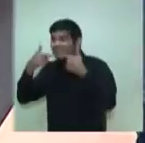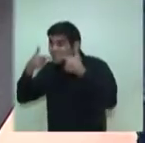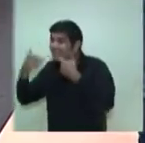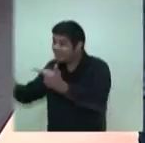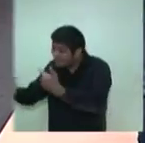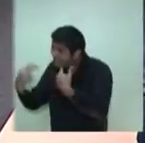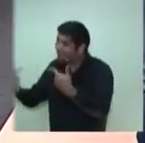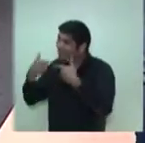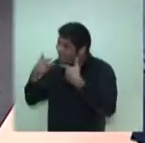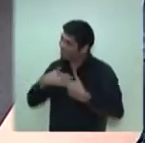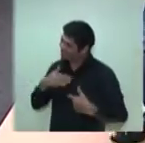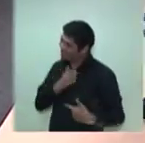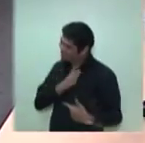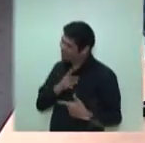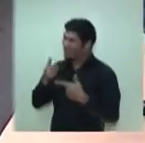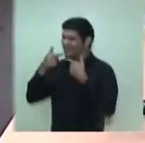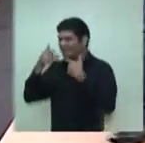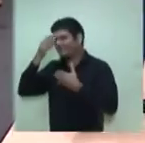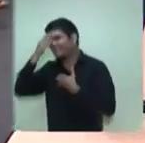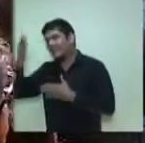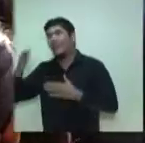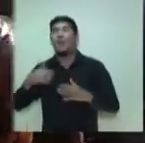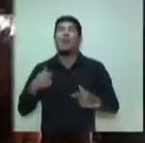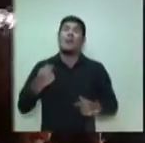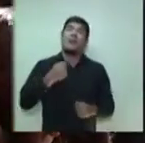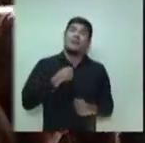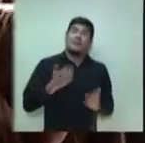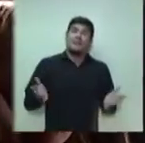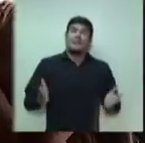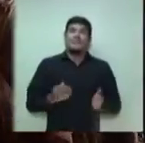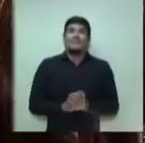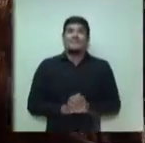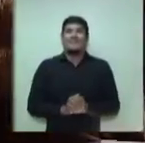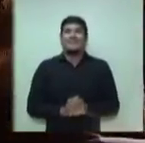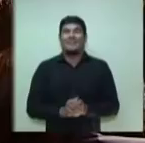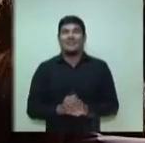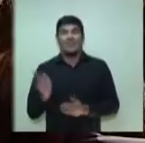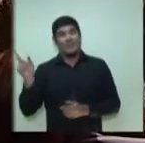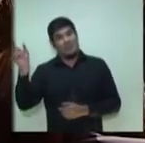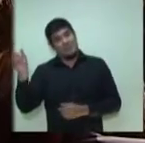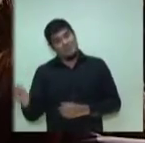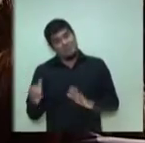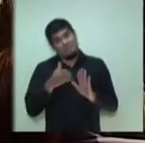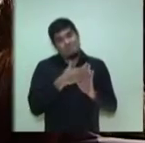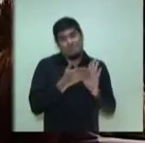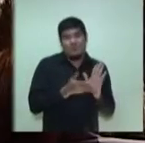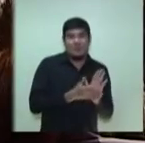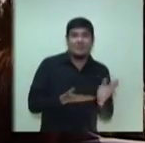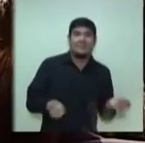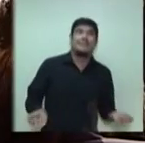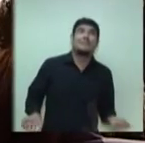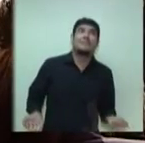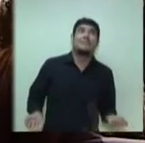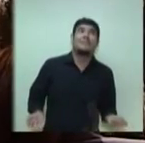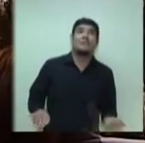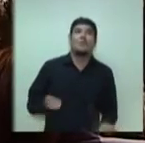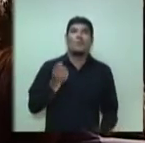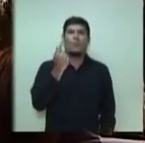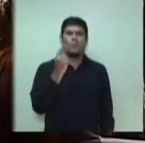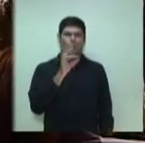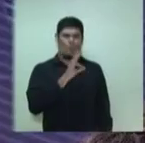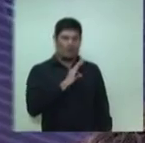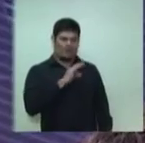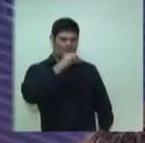sorri para você de coração. Muito obrigado. Olha só, o candidato tem uma proposta de um guarda por